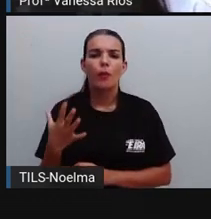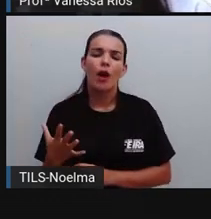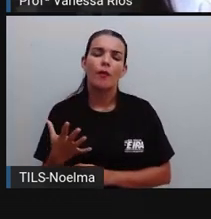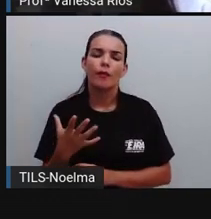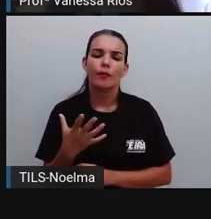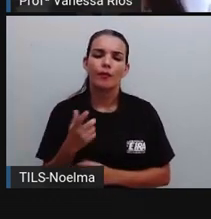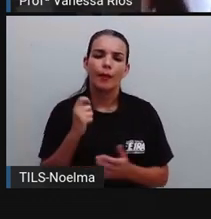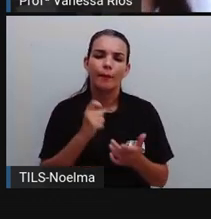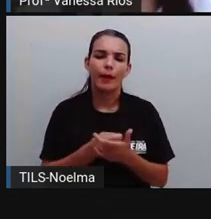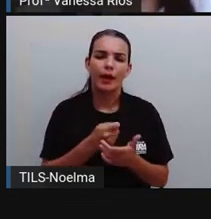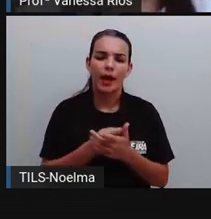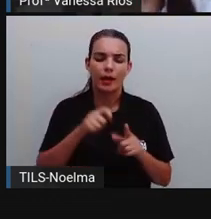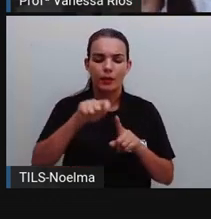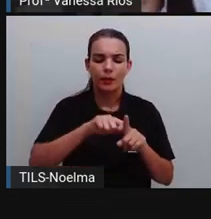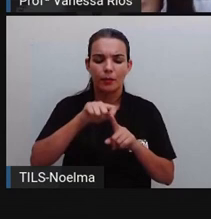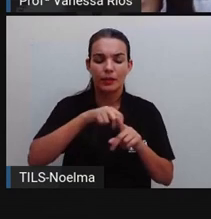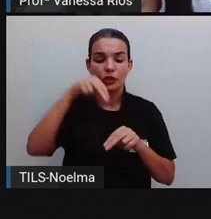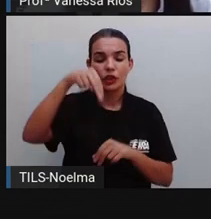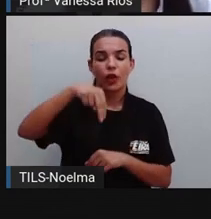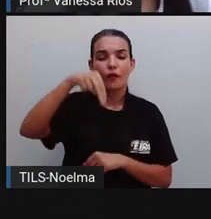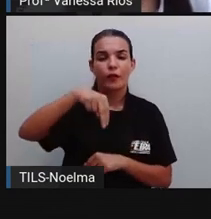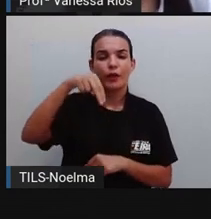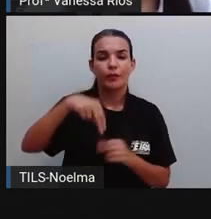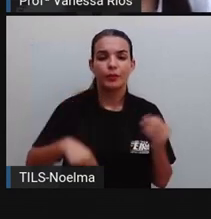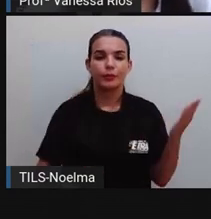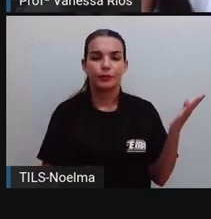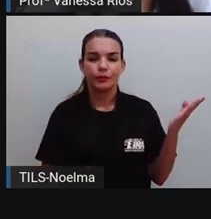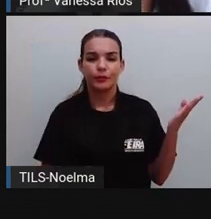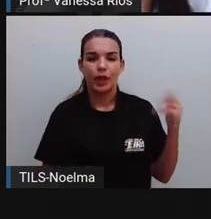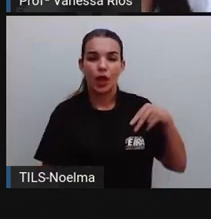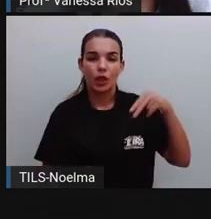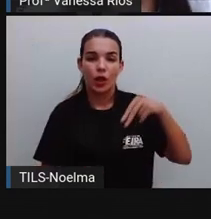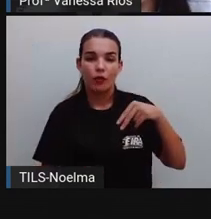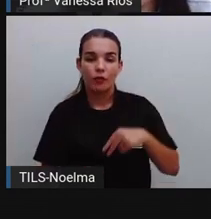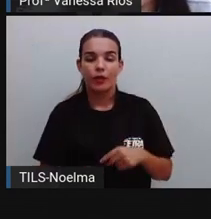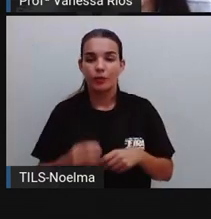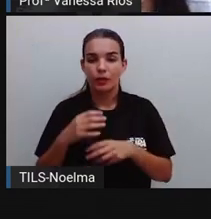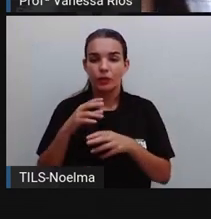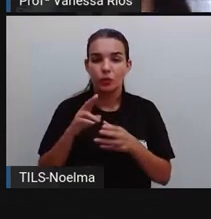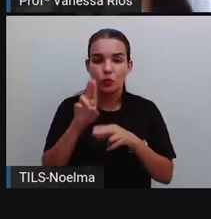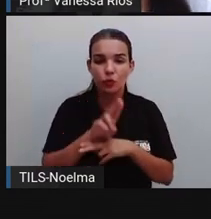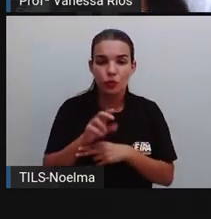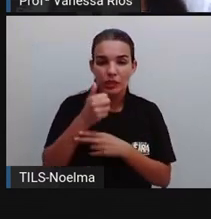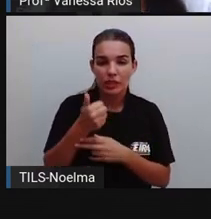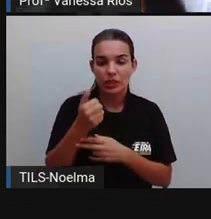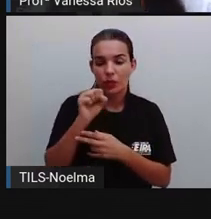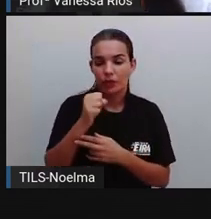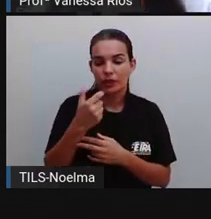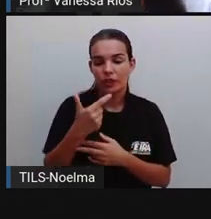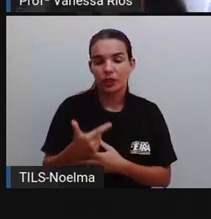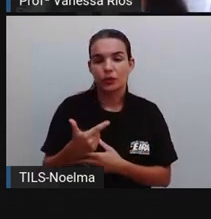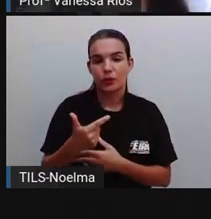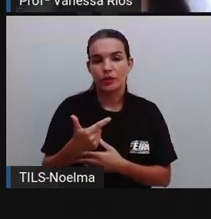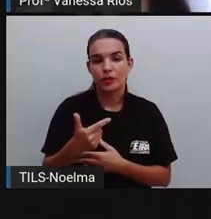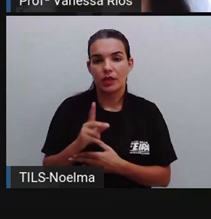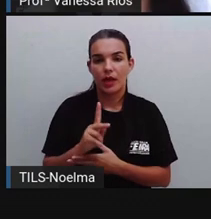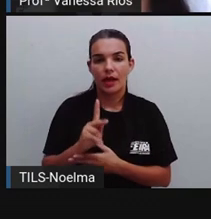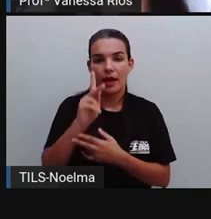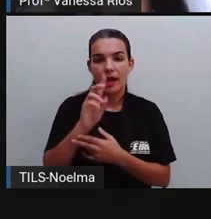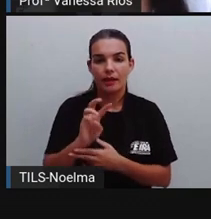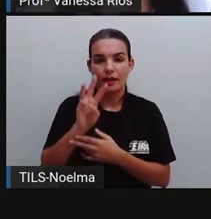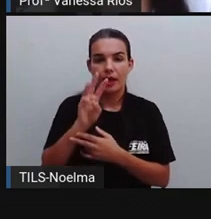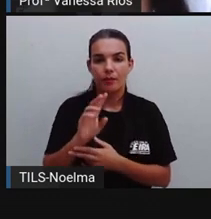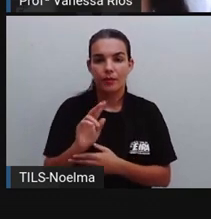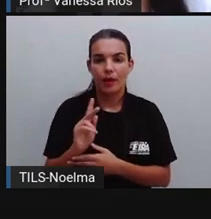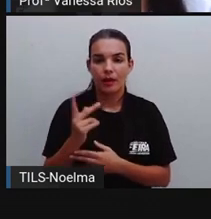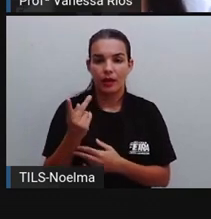paga no mês de novembro? Então, no mês de novembro, o consumo foi de 182 quilowatts hora.